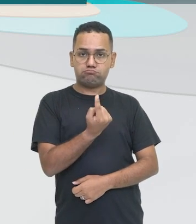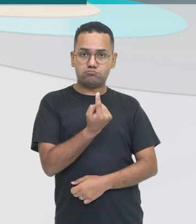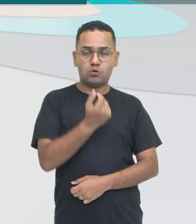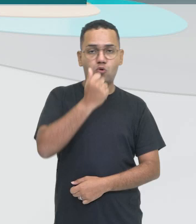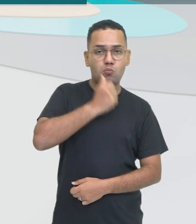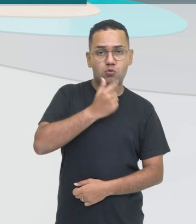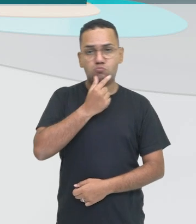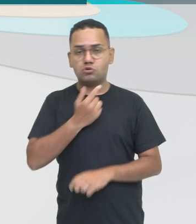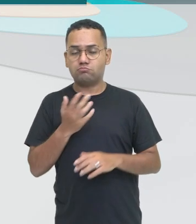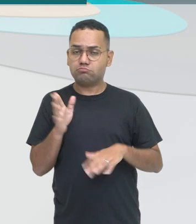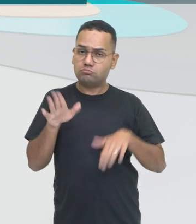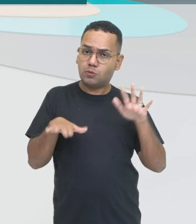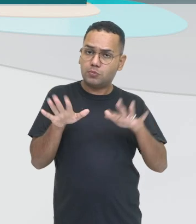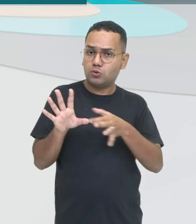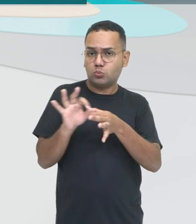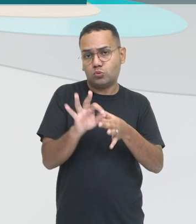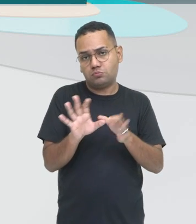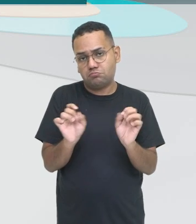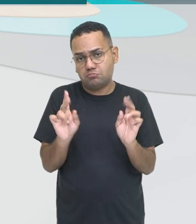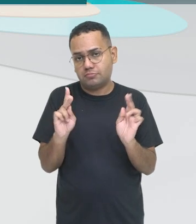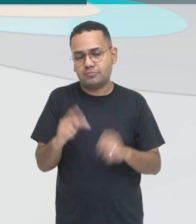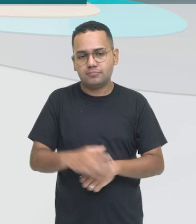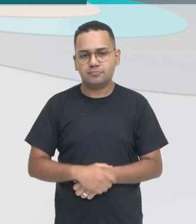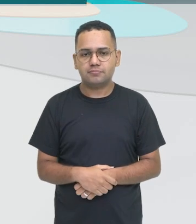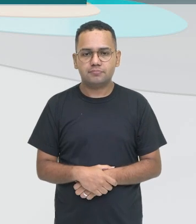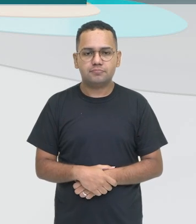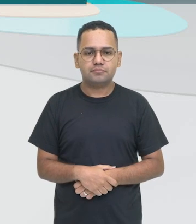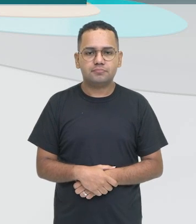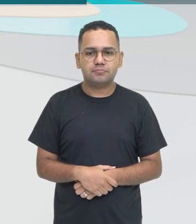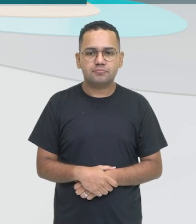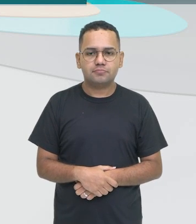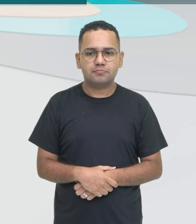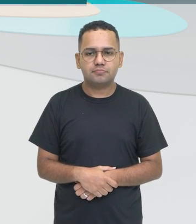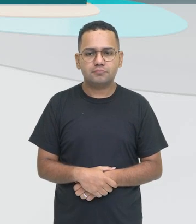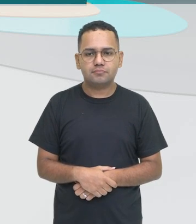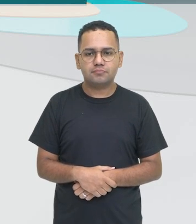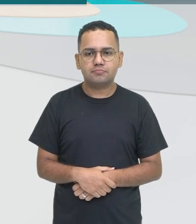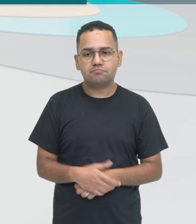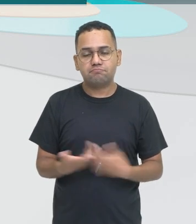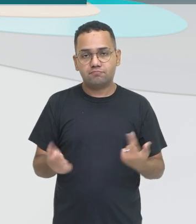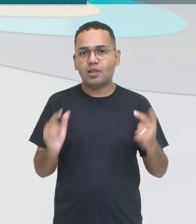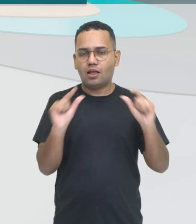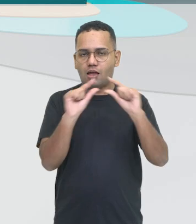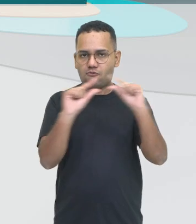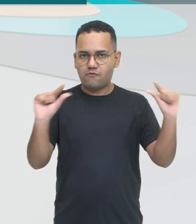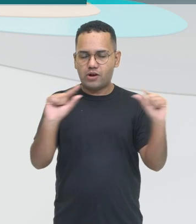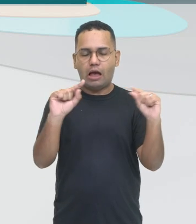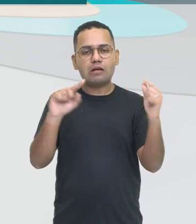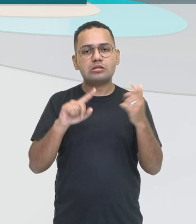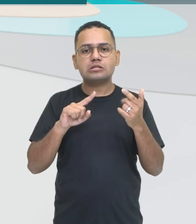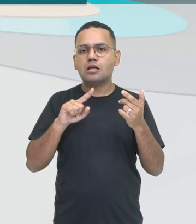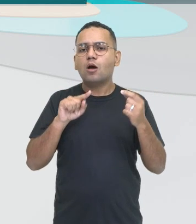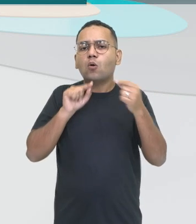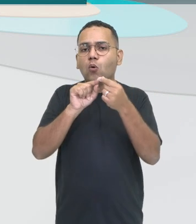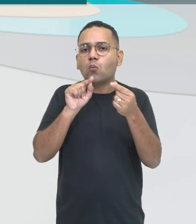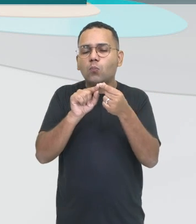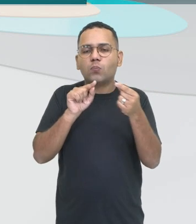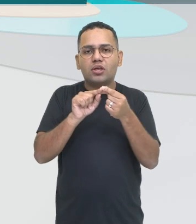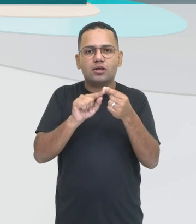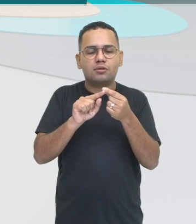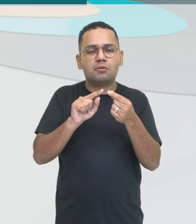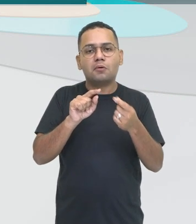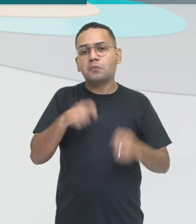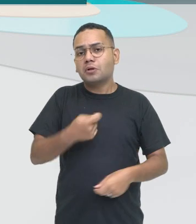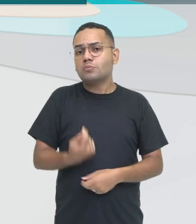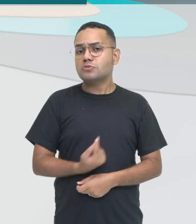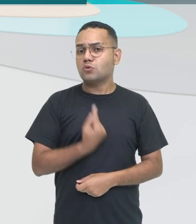Aí depende do contexto que eu tô falando dele ou dela, tá certo? Então, by myself significa sozinho, certo? Agora a gente vai